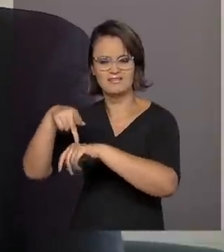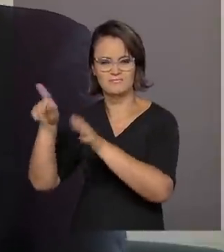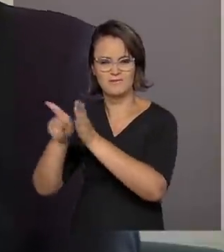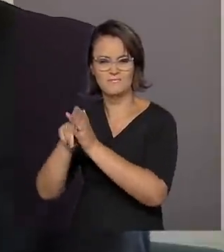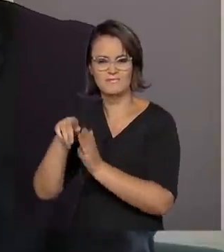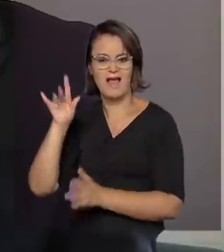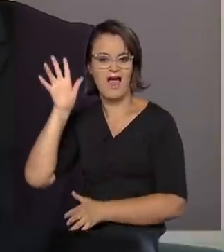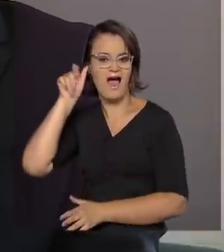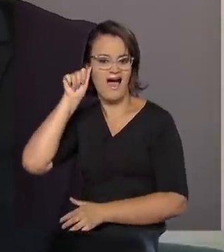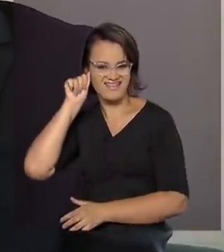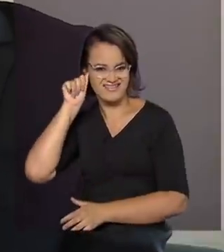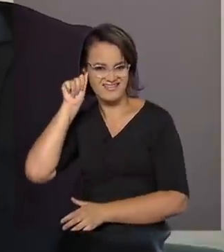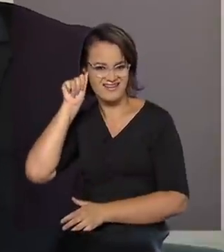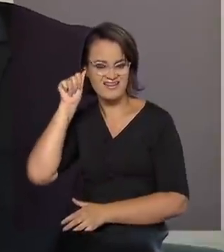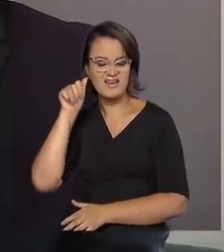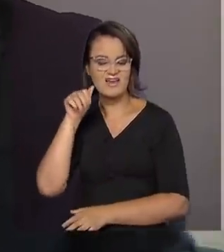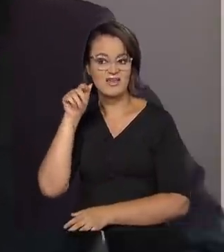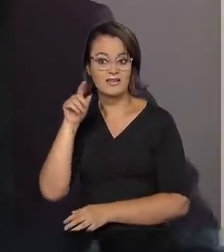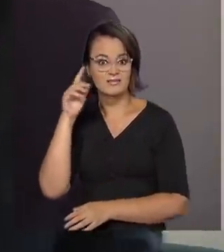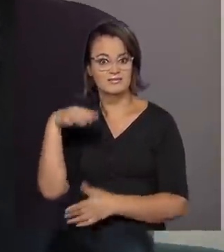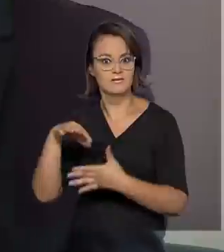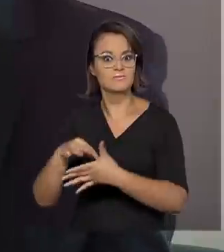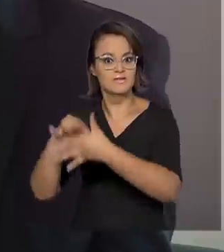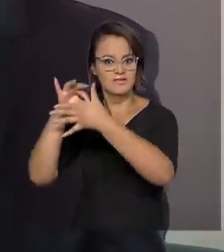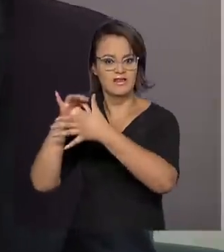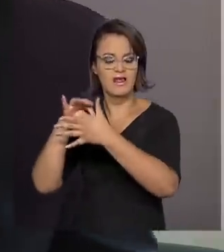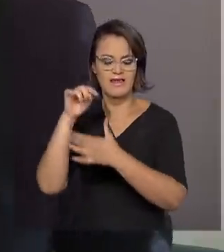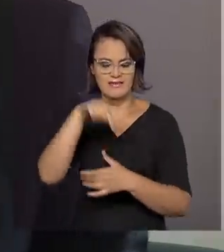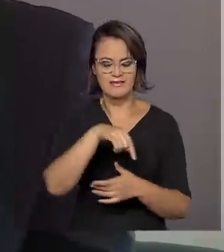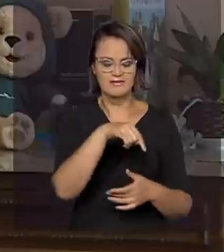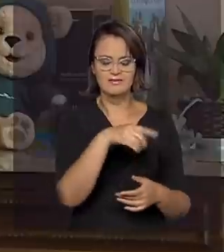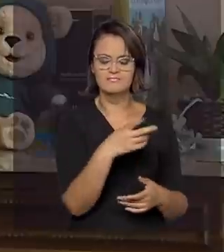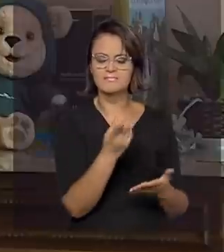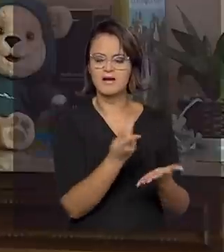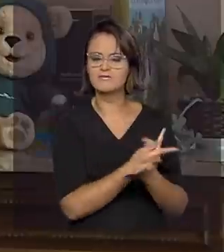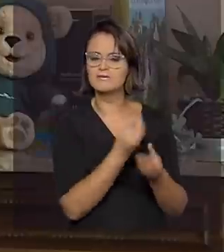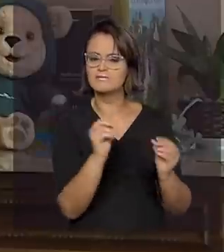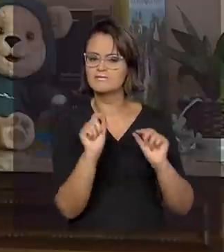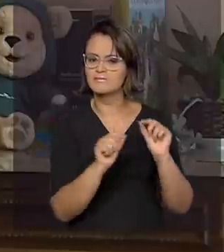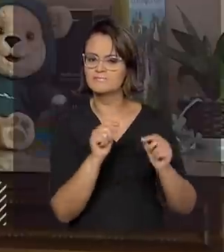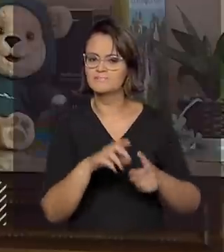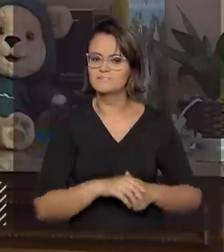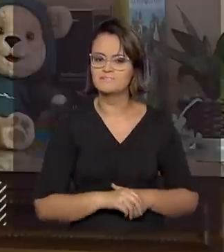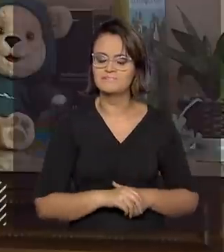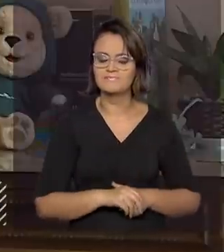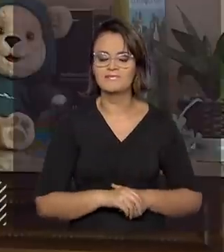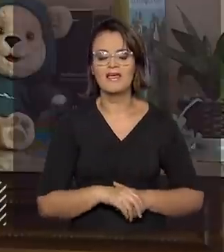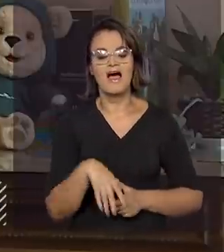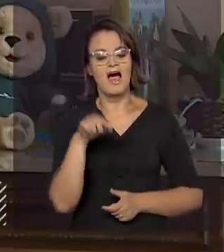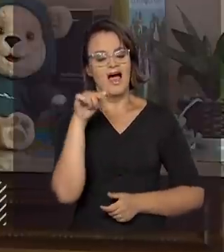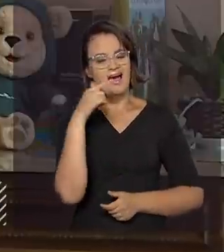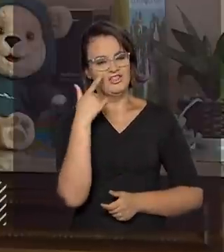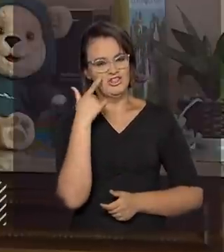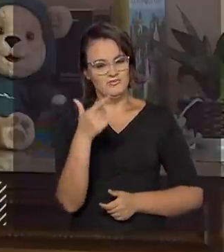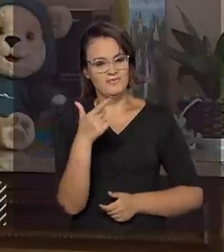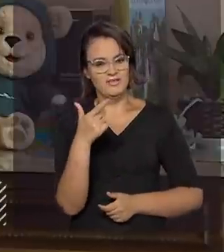liderando esse processo. Acontece o mesmo no PERS? Você tem ali mais de,